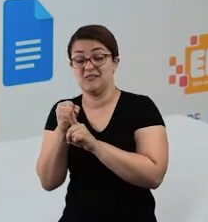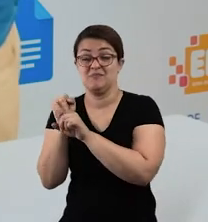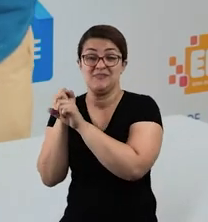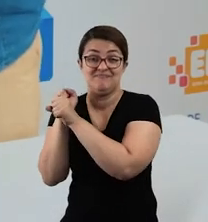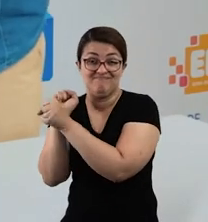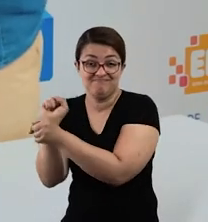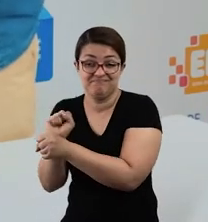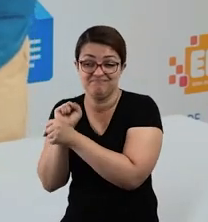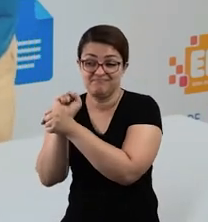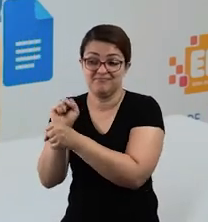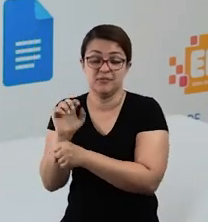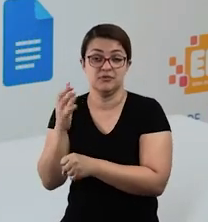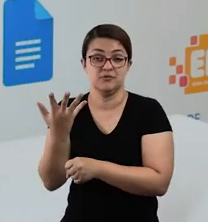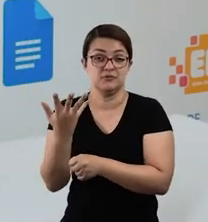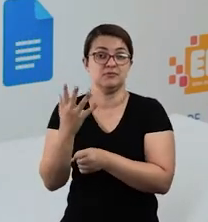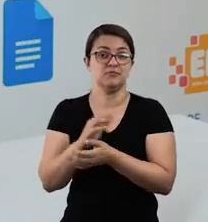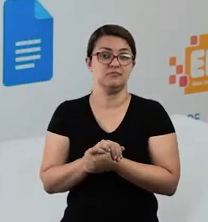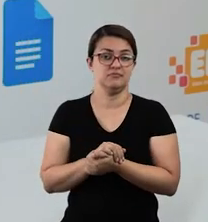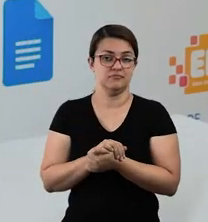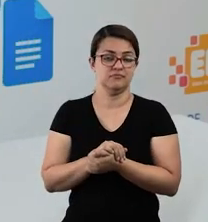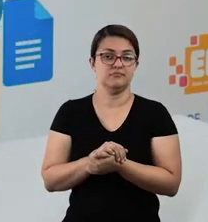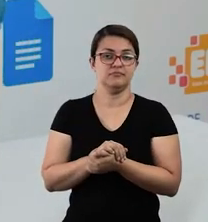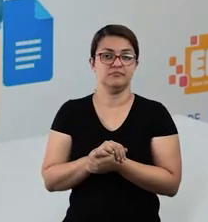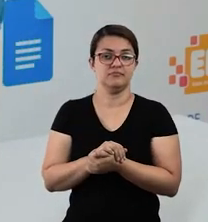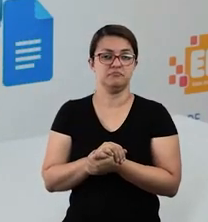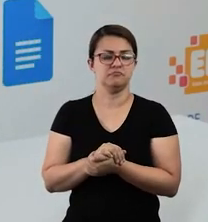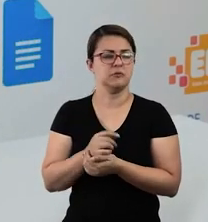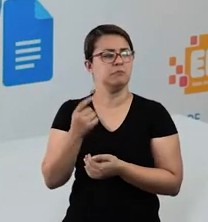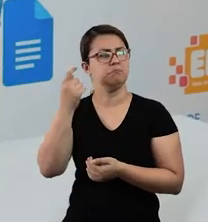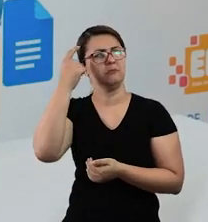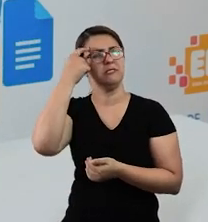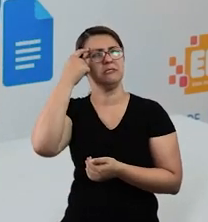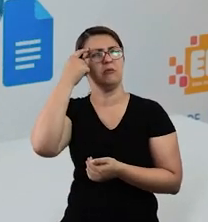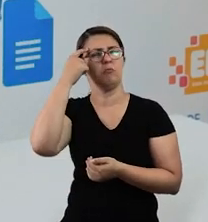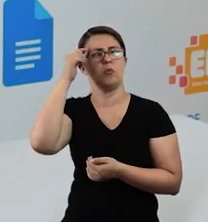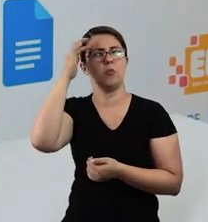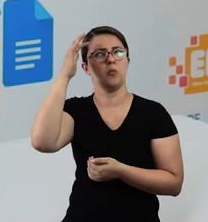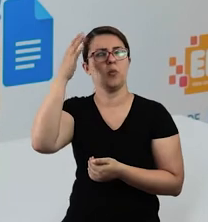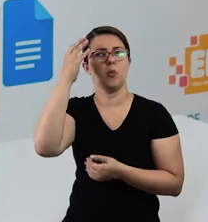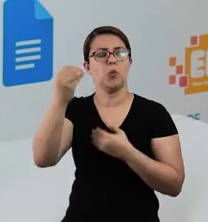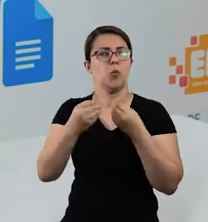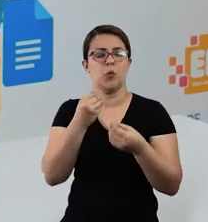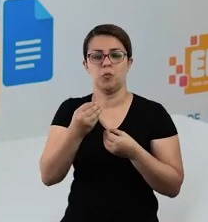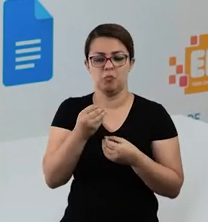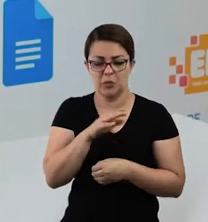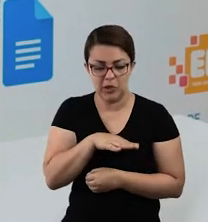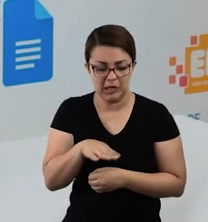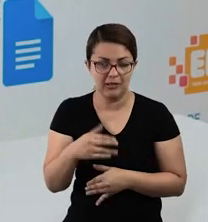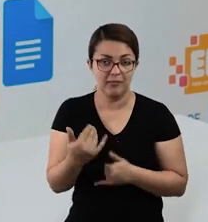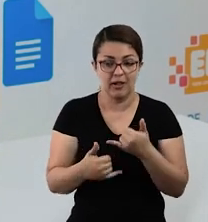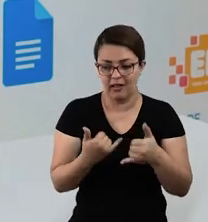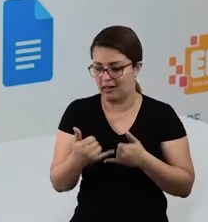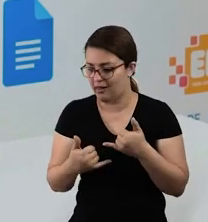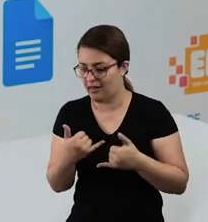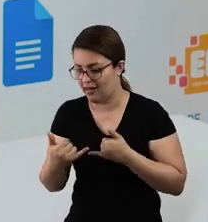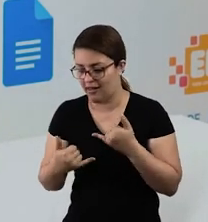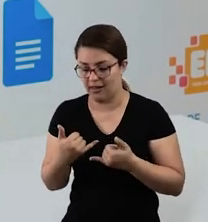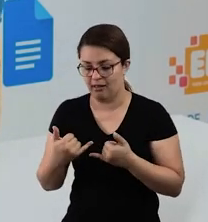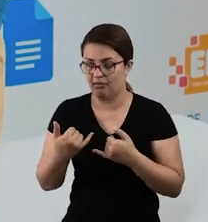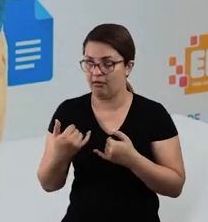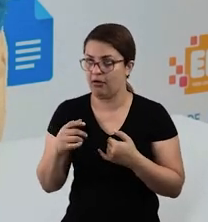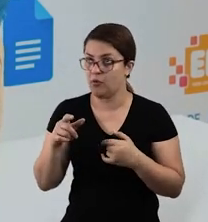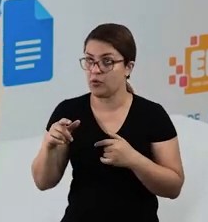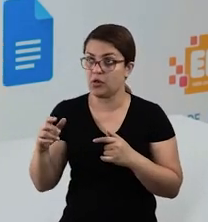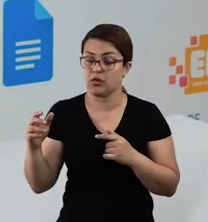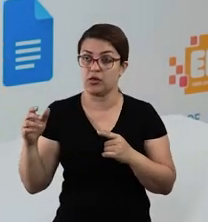Então ele foi capturado no Quilombo ainda criança, imagine uma criança brincando, e aí de repente chega